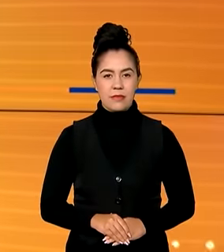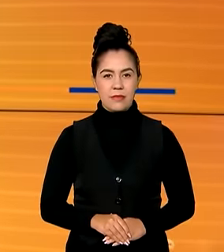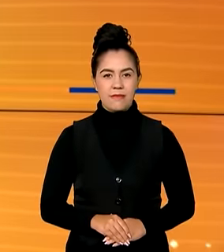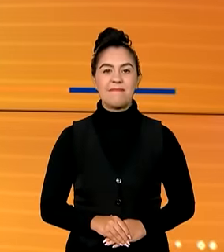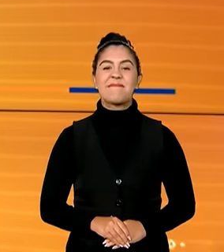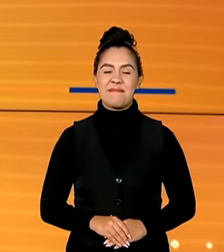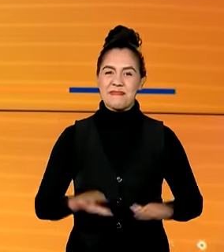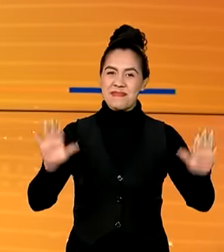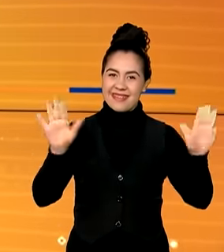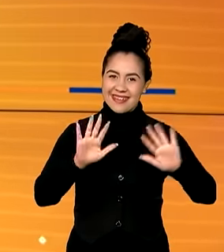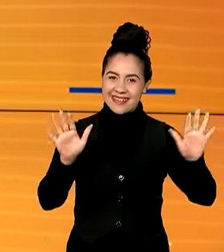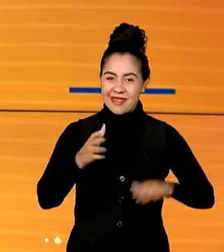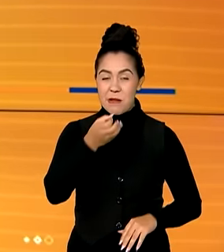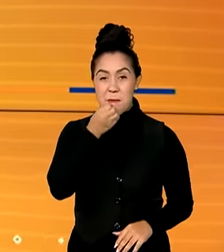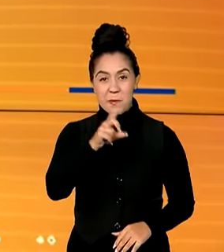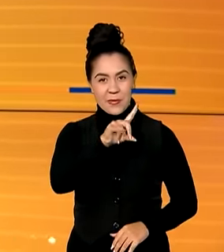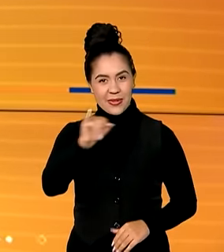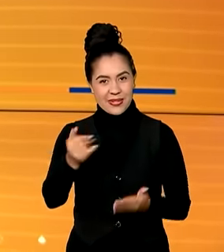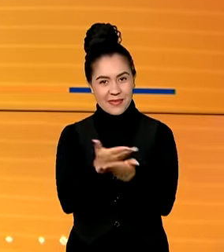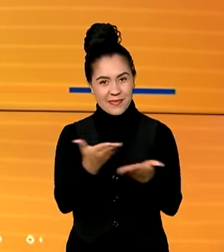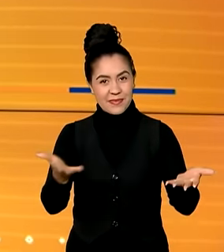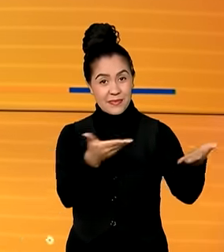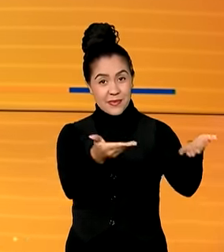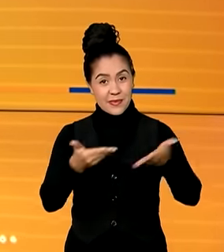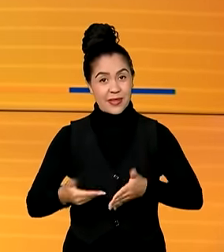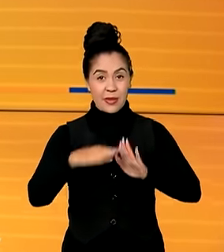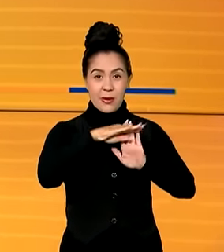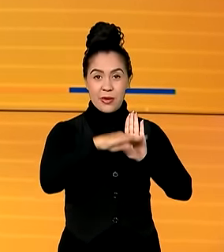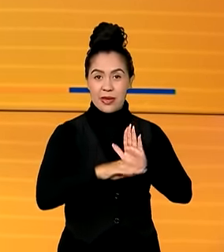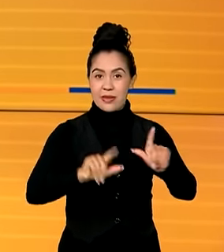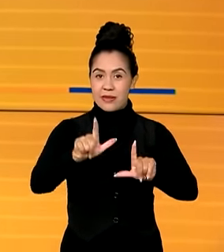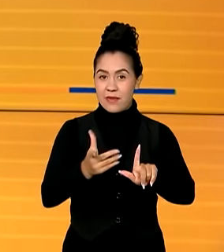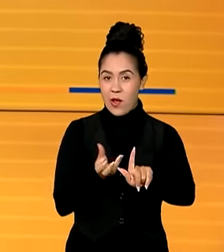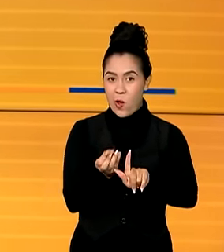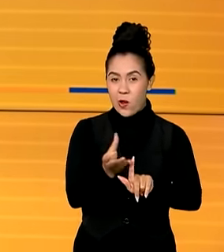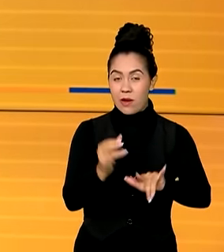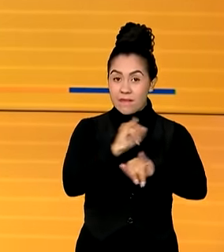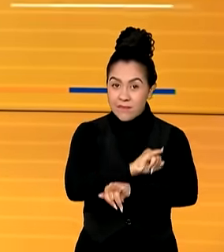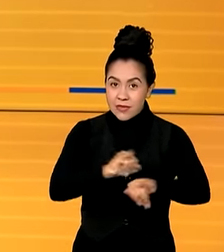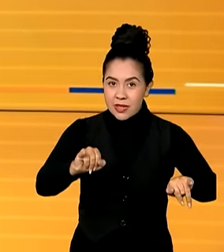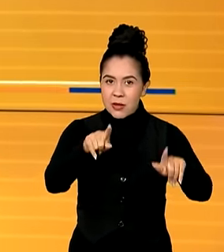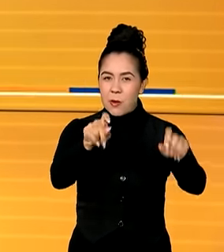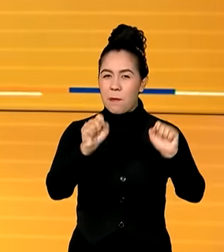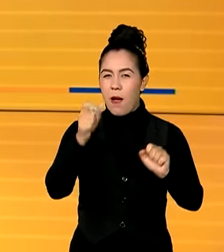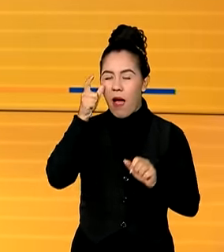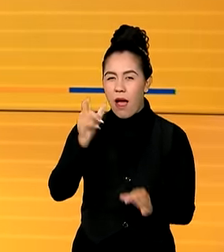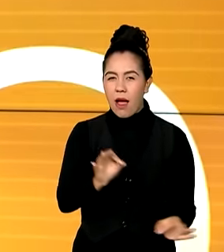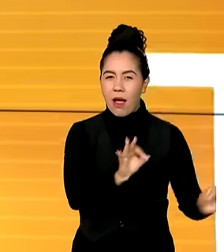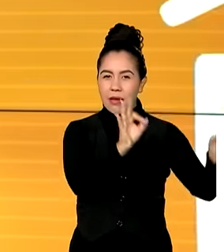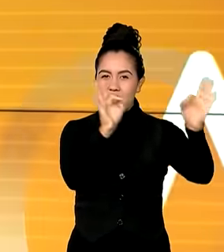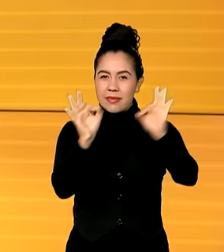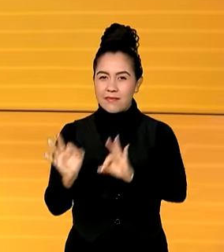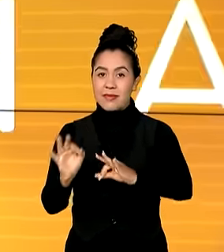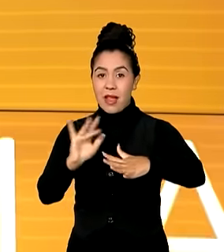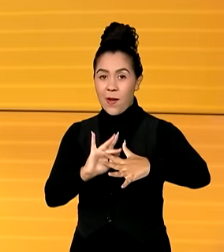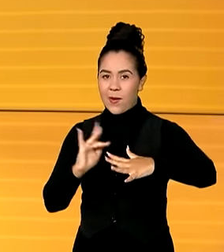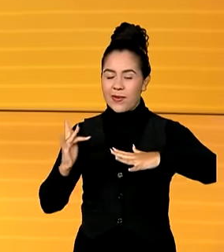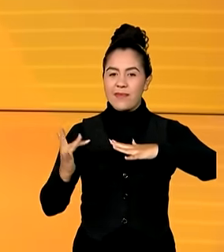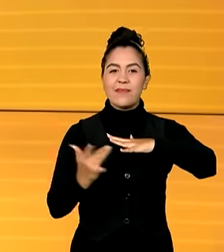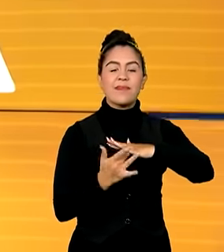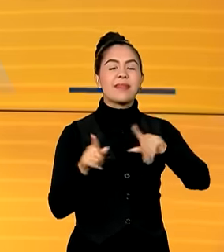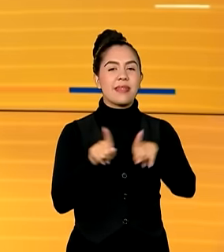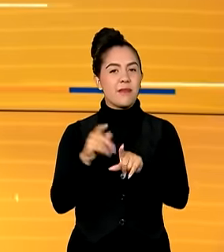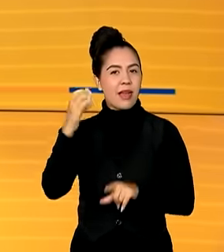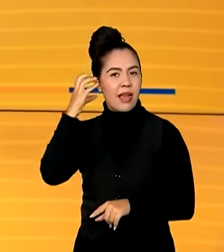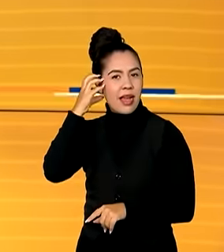Olá, bom dia. Seja bem-vindo ao canal GOV. Lembrando que você pode nos acompanhar também ao vivo pelas nossas redes sociais